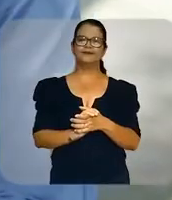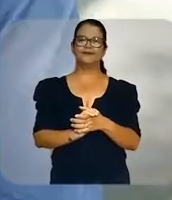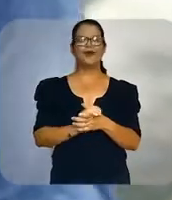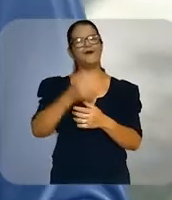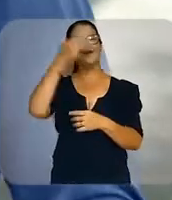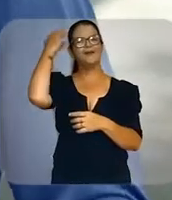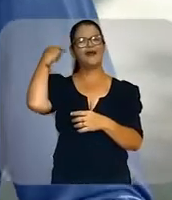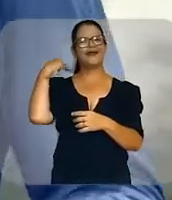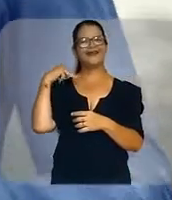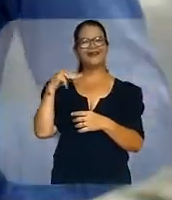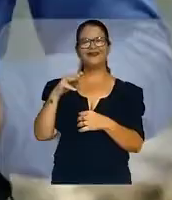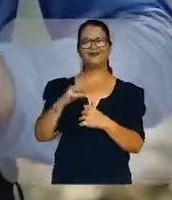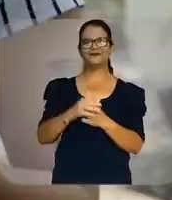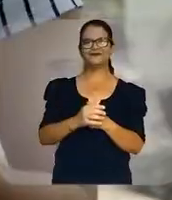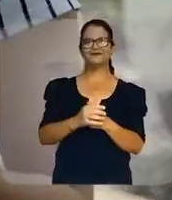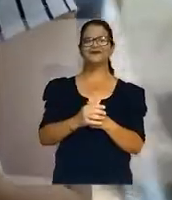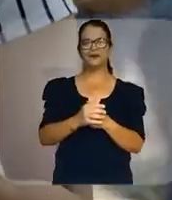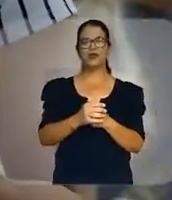Marília.